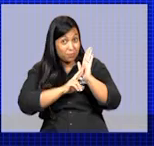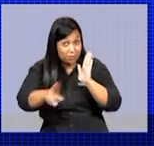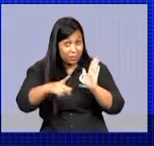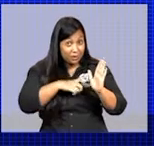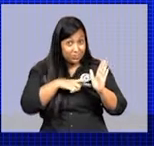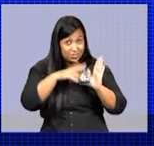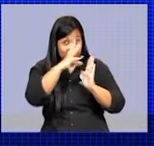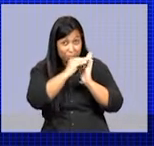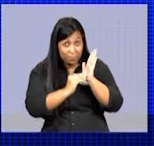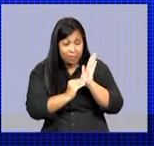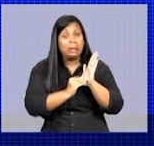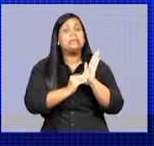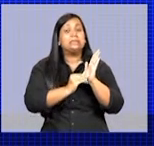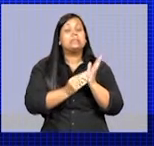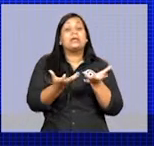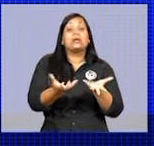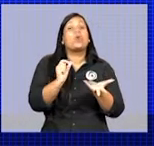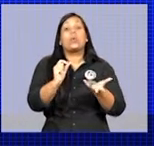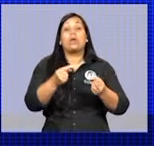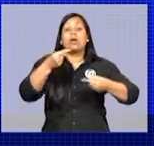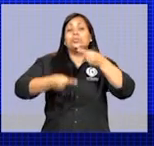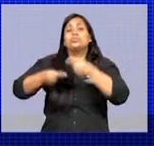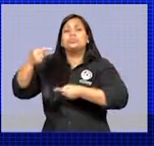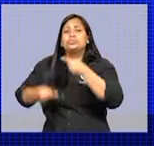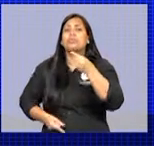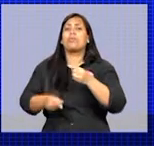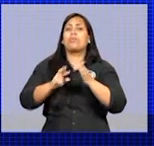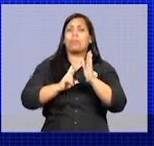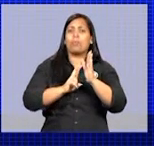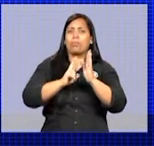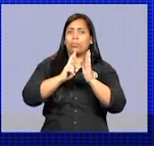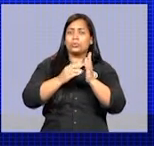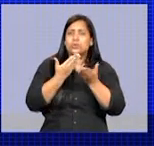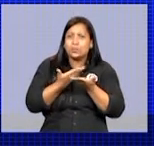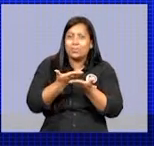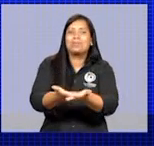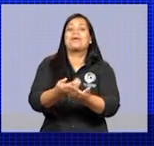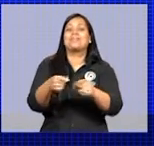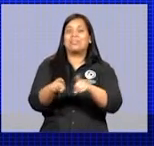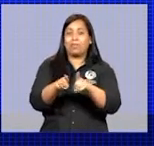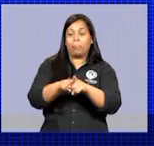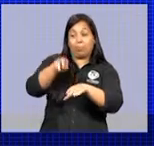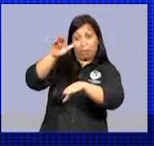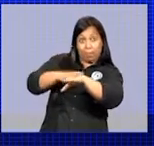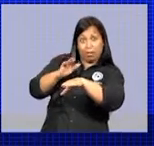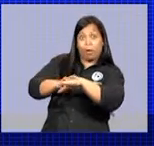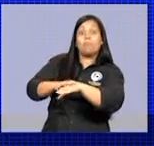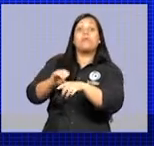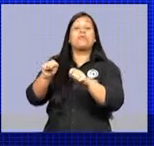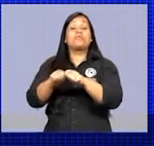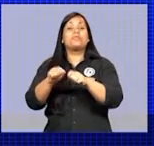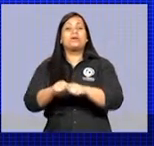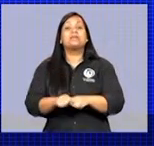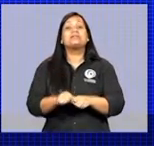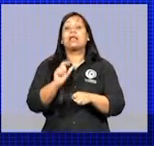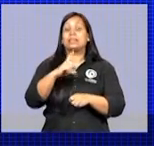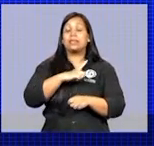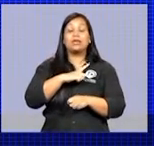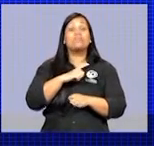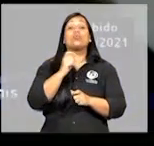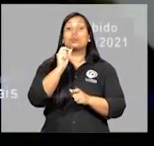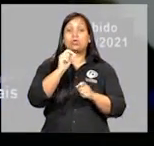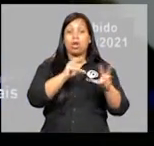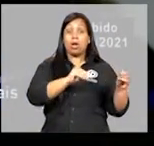que estava na pauta permite a discussão dos requerimentos também pelo autor e teve a votação adiada por três